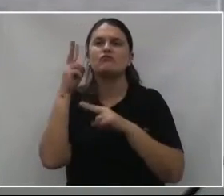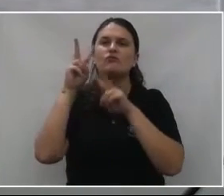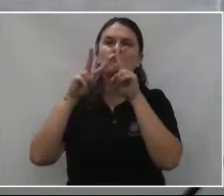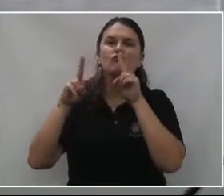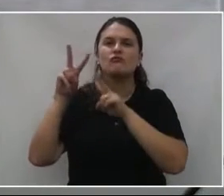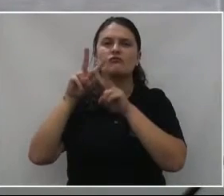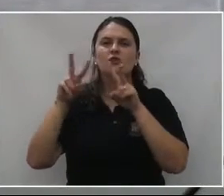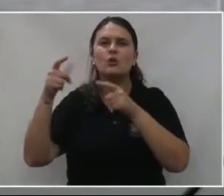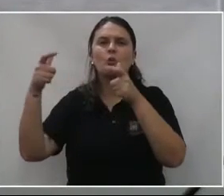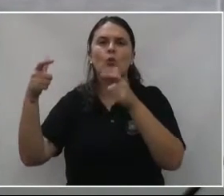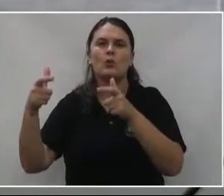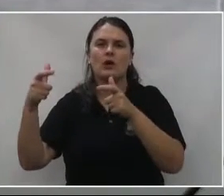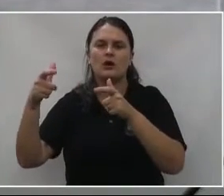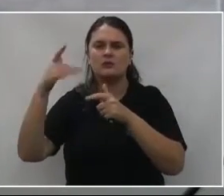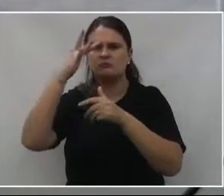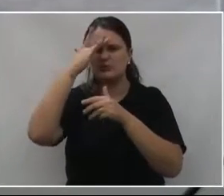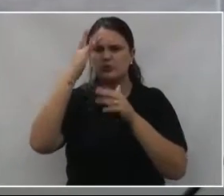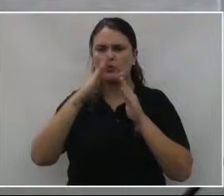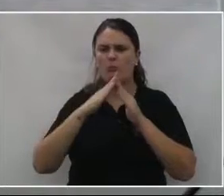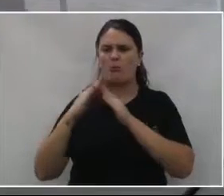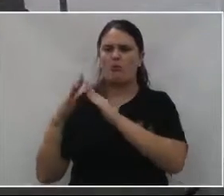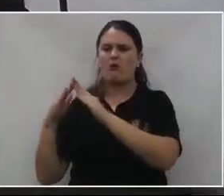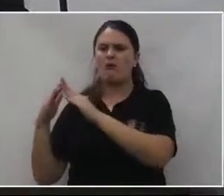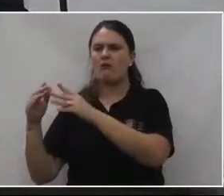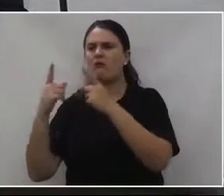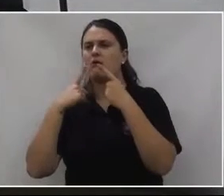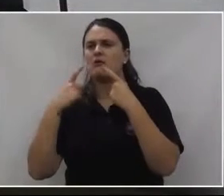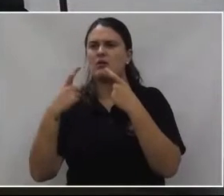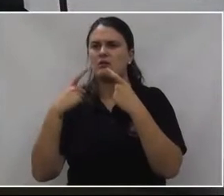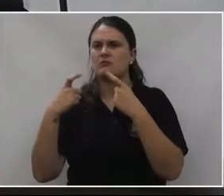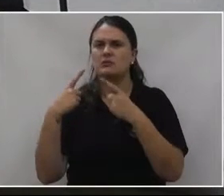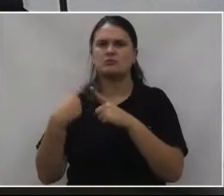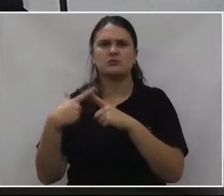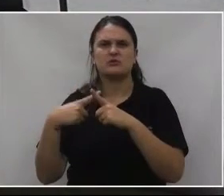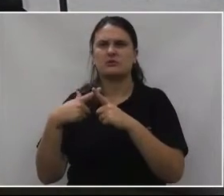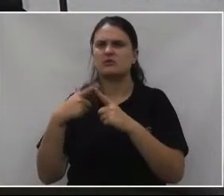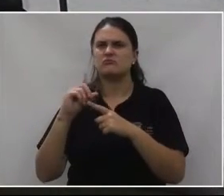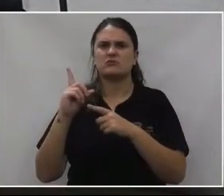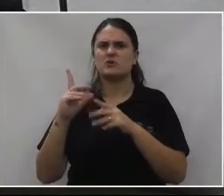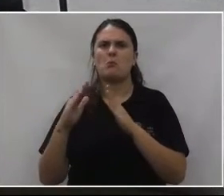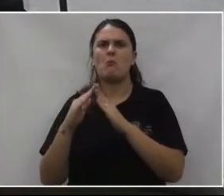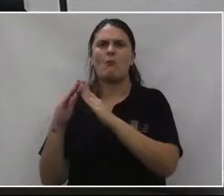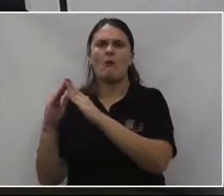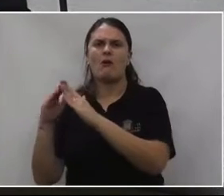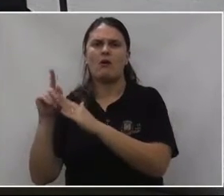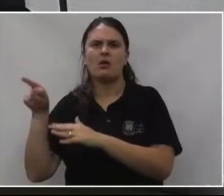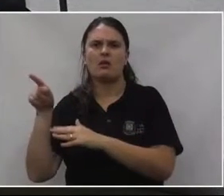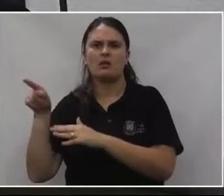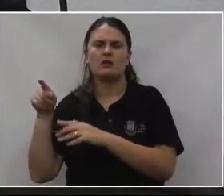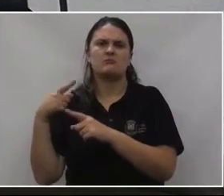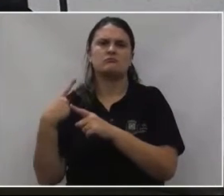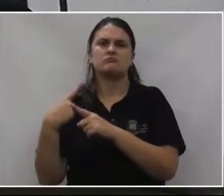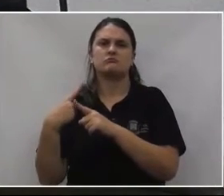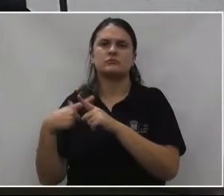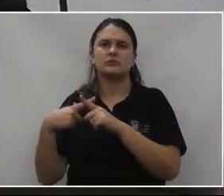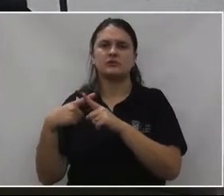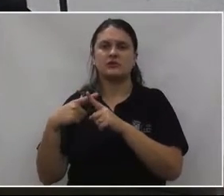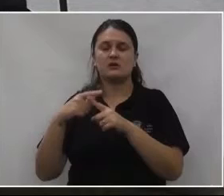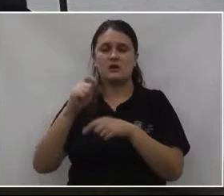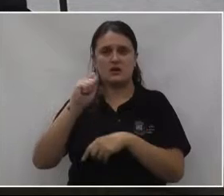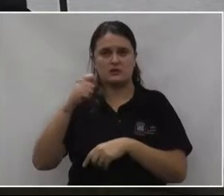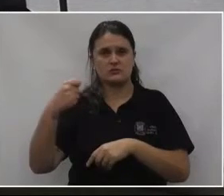desses moradores, ou por que que estão lá, não são moradores da região do Ponte Nova. O centro comunitário